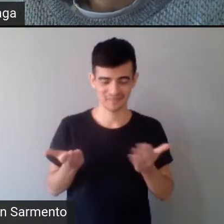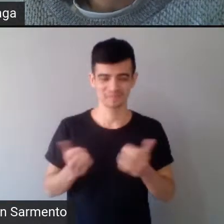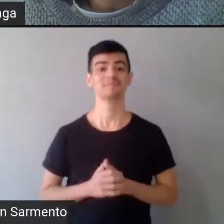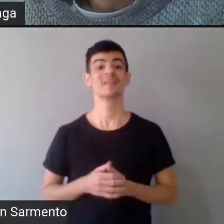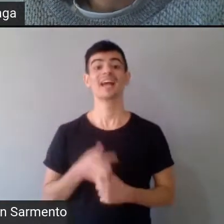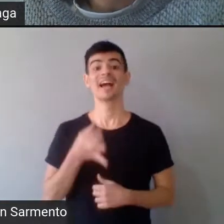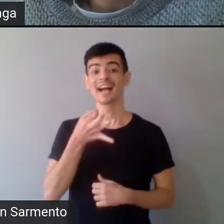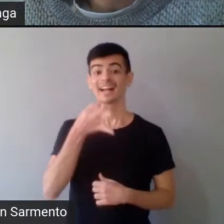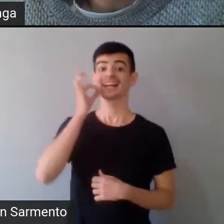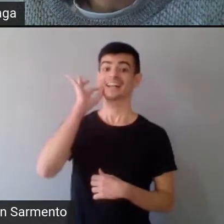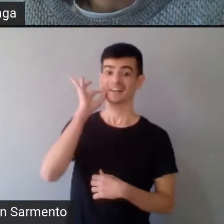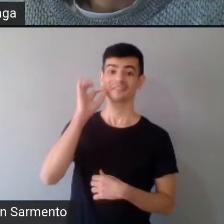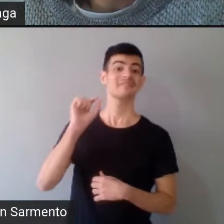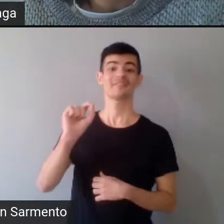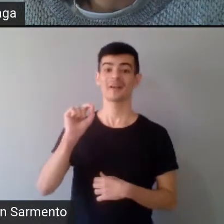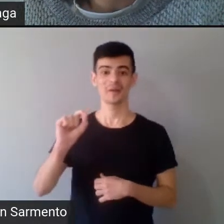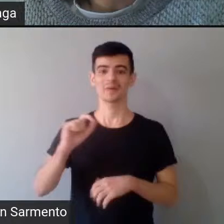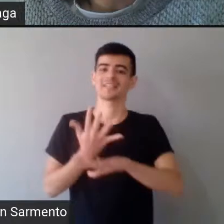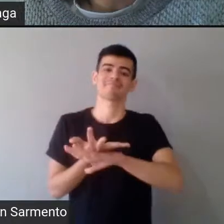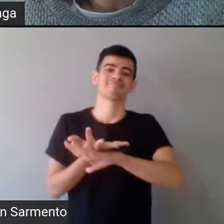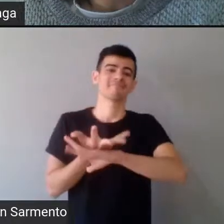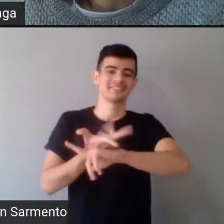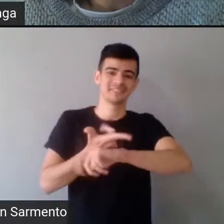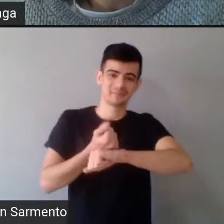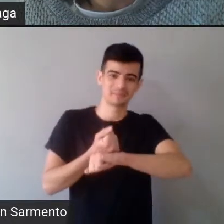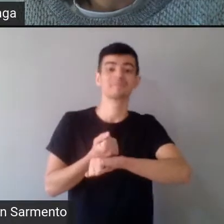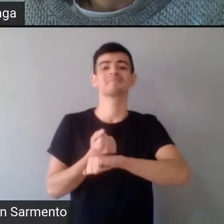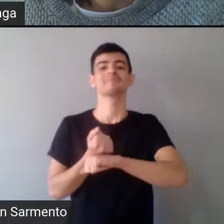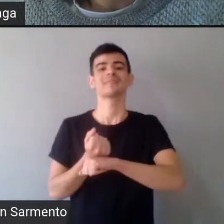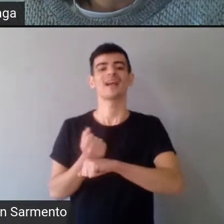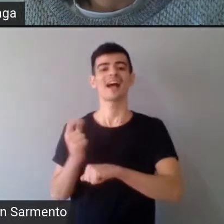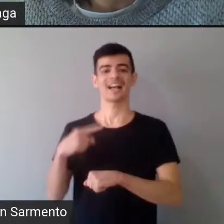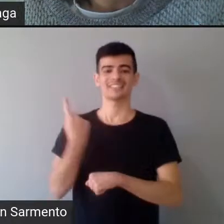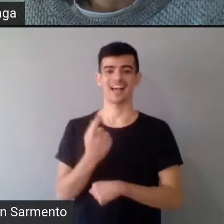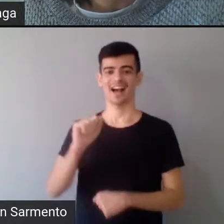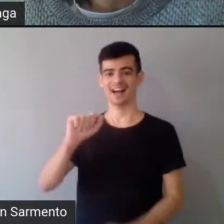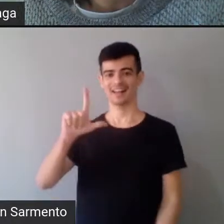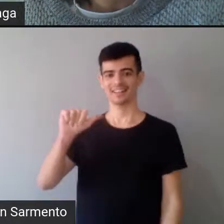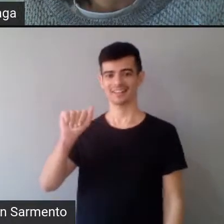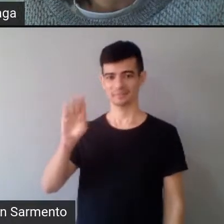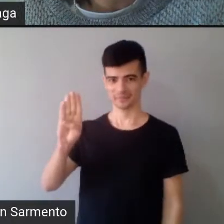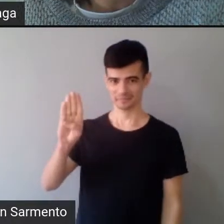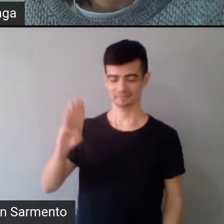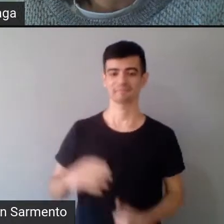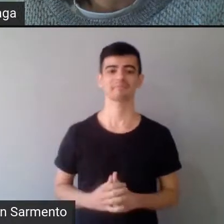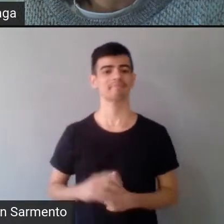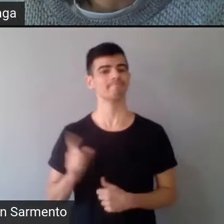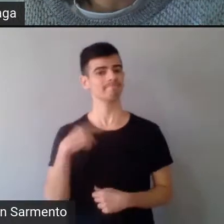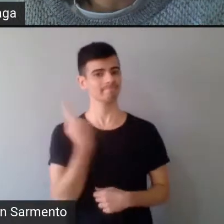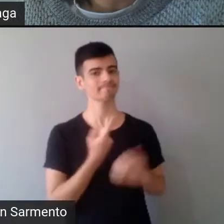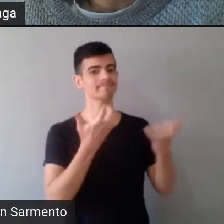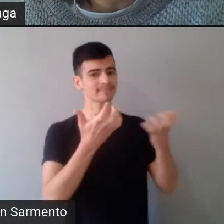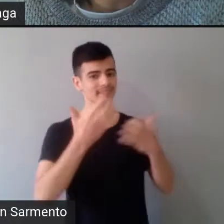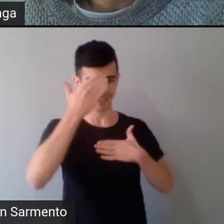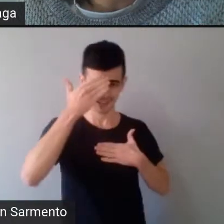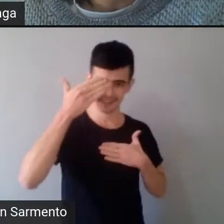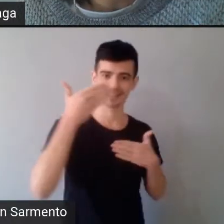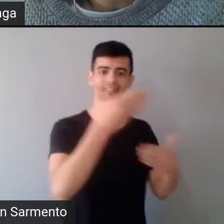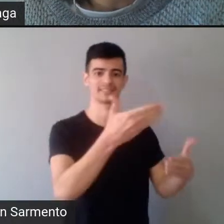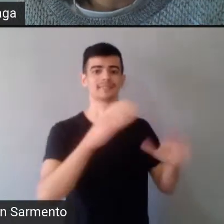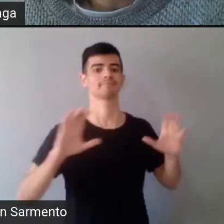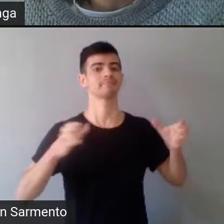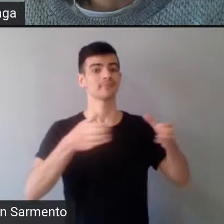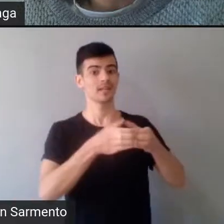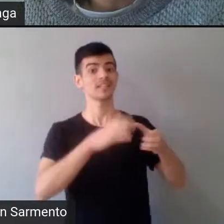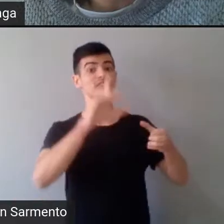práticas indisciplinares aqui com a LAB. Antes de mais nada, eu quero agradecer demais a diretoria da LAB por